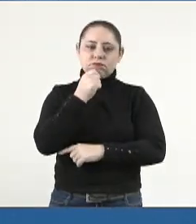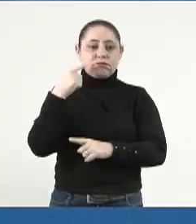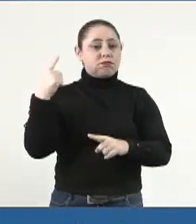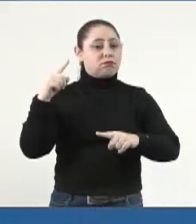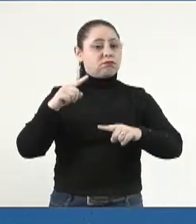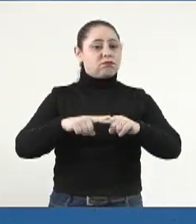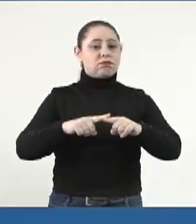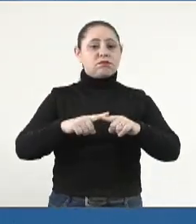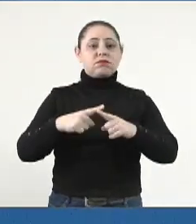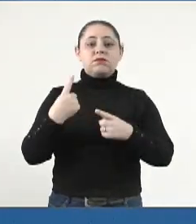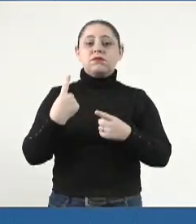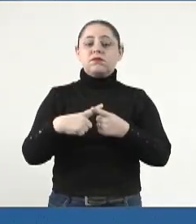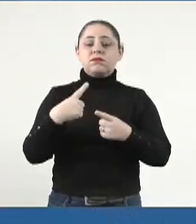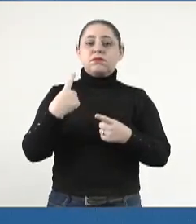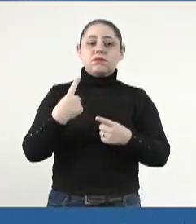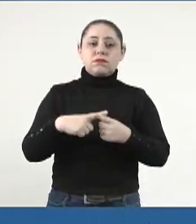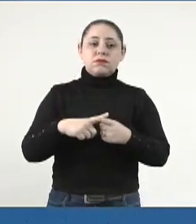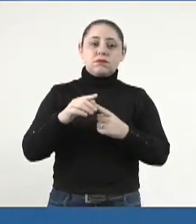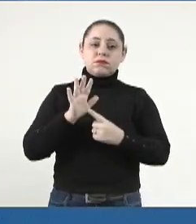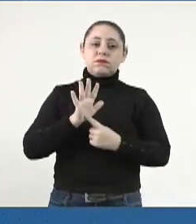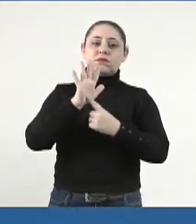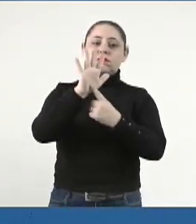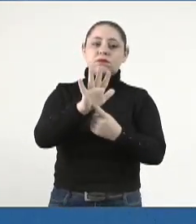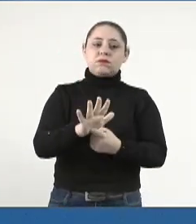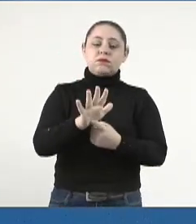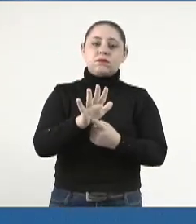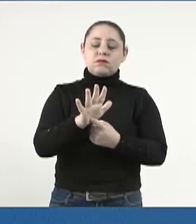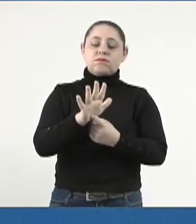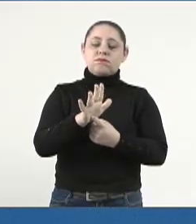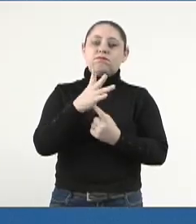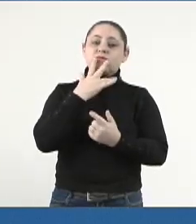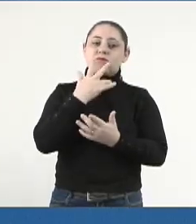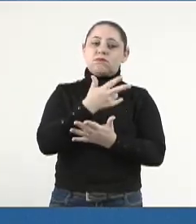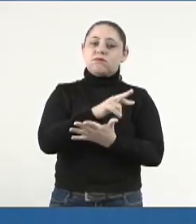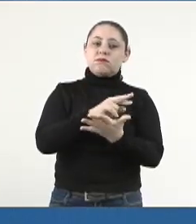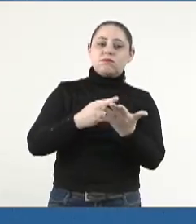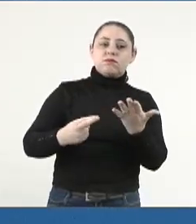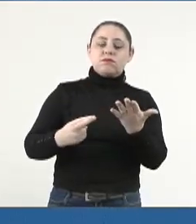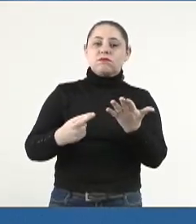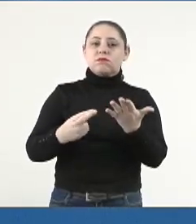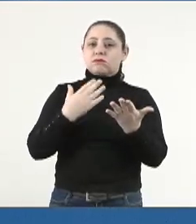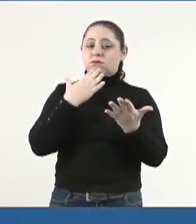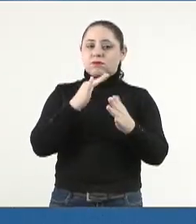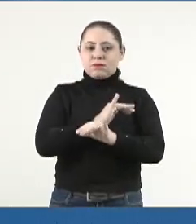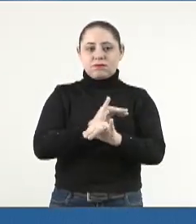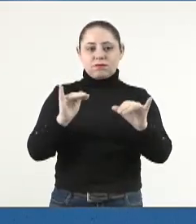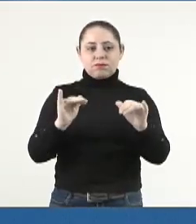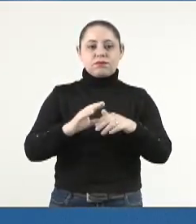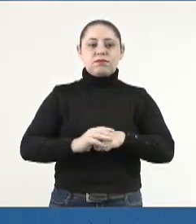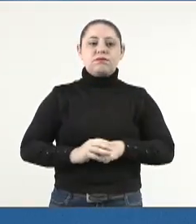Razão, primeiro, da apresentação desse requerimento, pedindo essas informações.